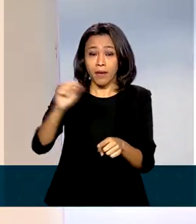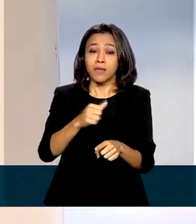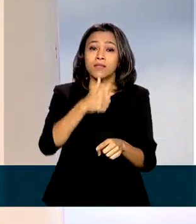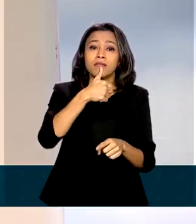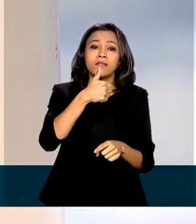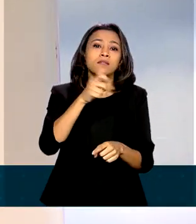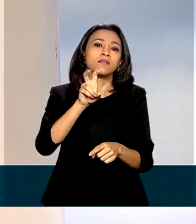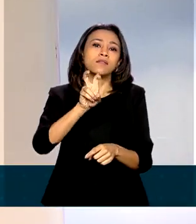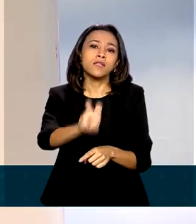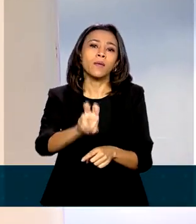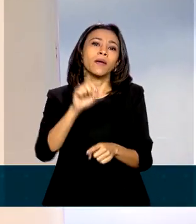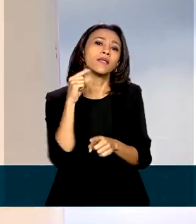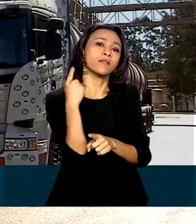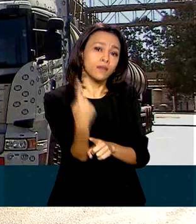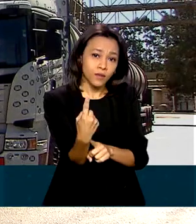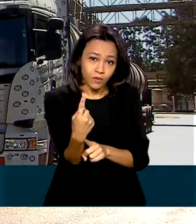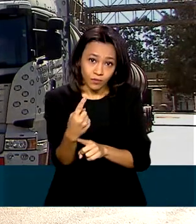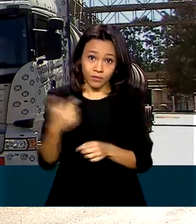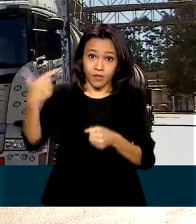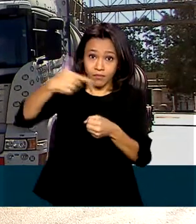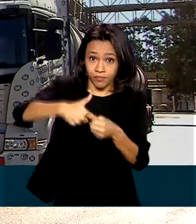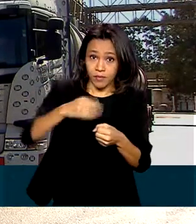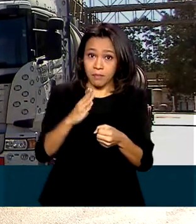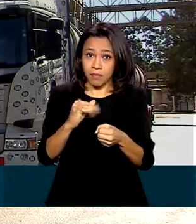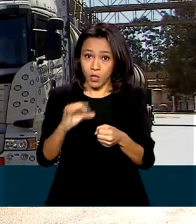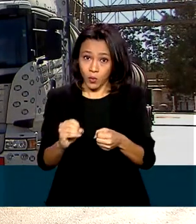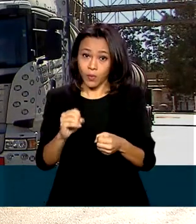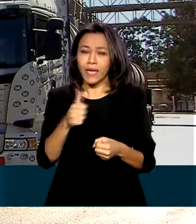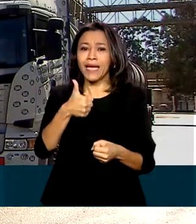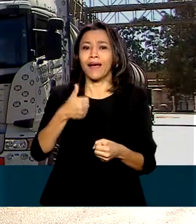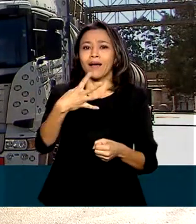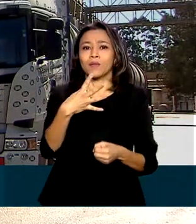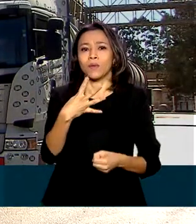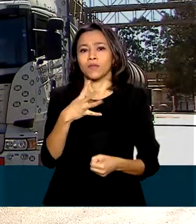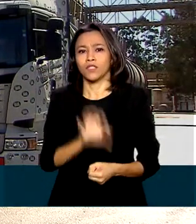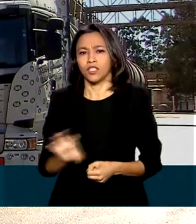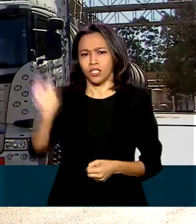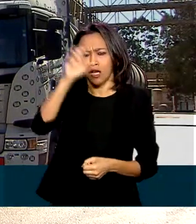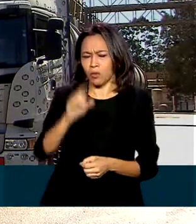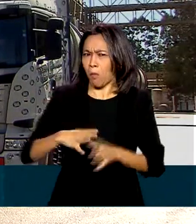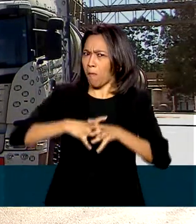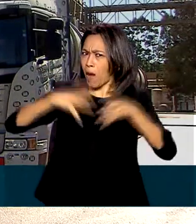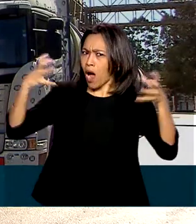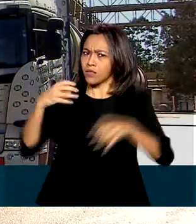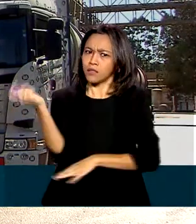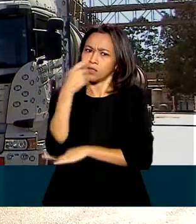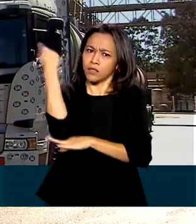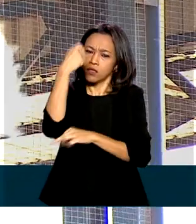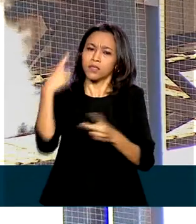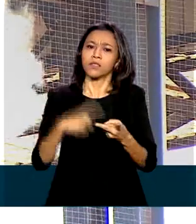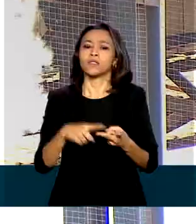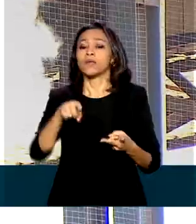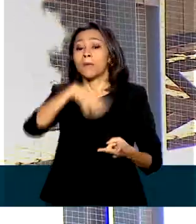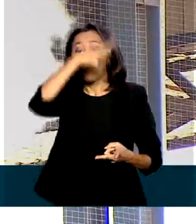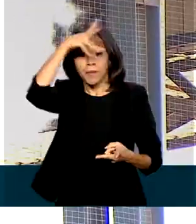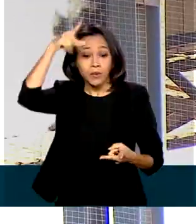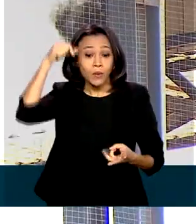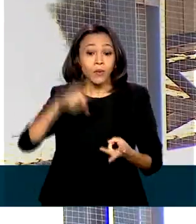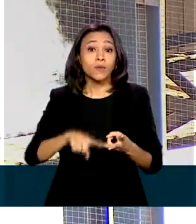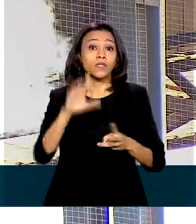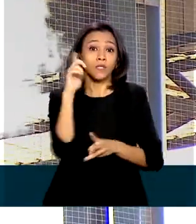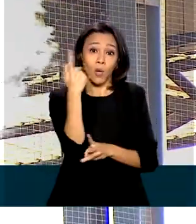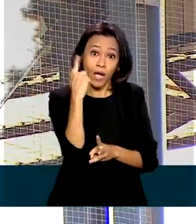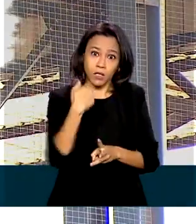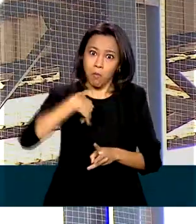operação em 14 estados. Os maiores produtores são Rio Grande do Sul, Mato Grosso e Goiás. O setor